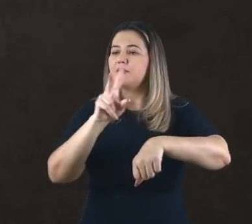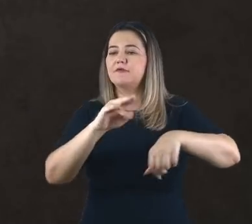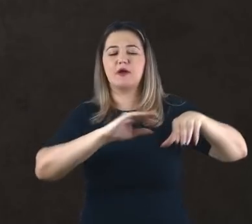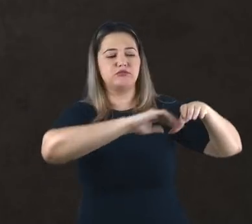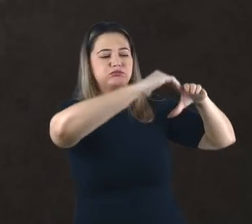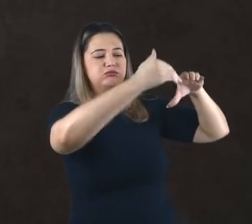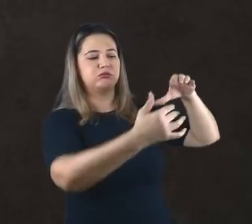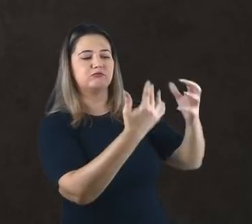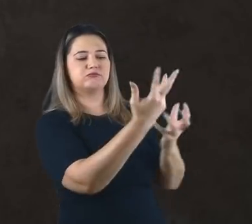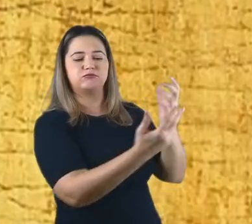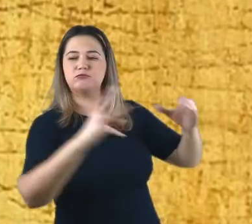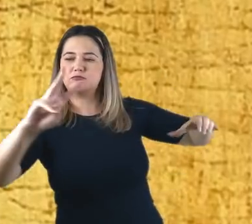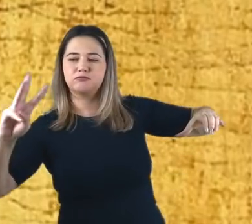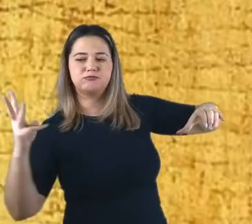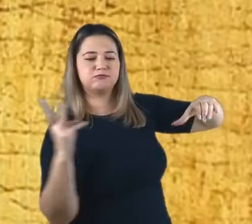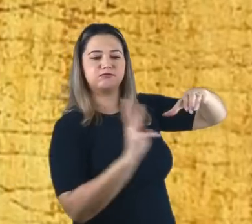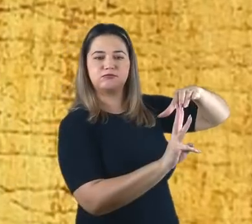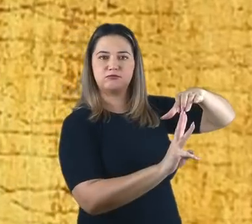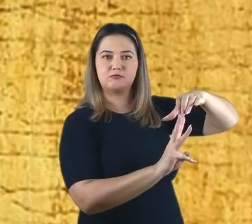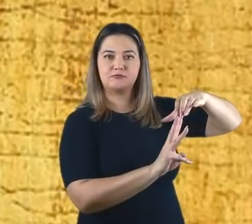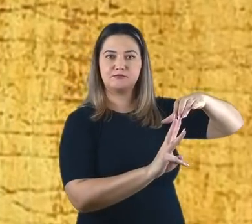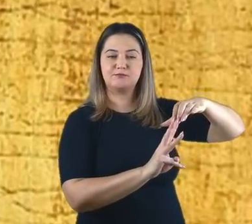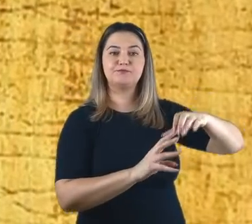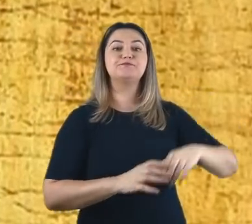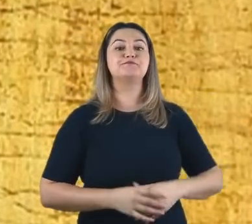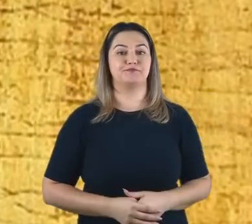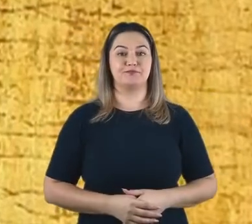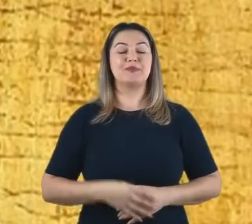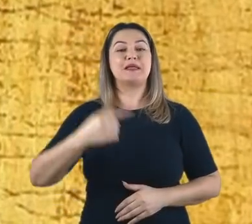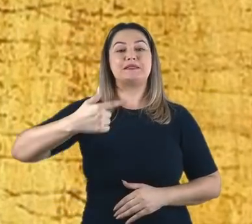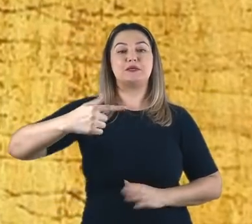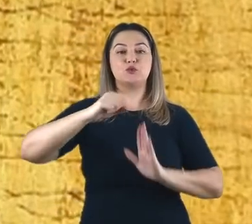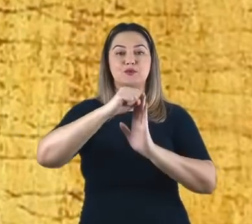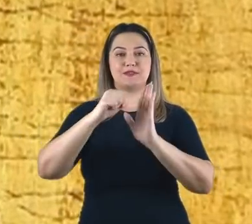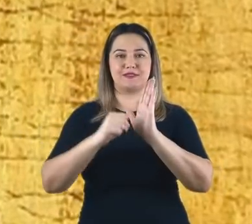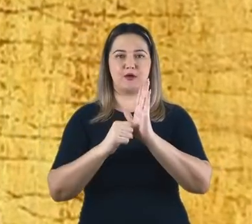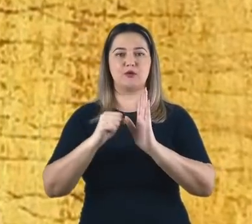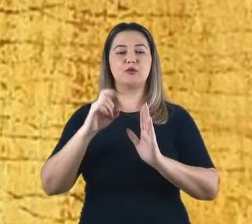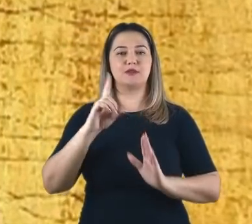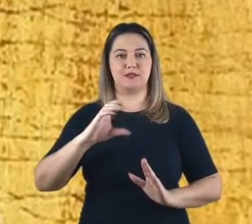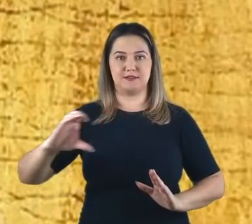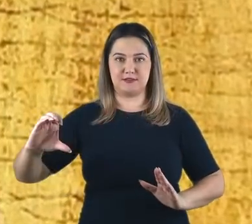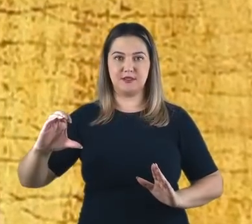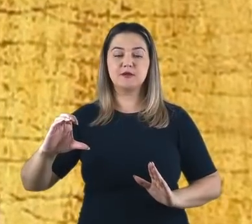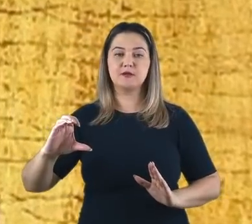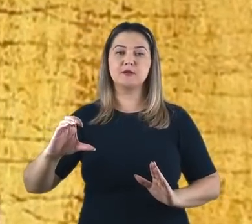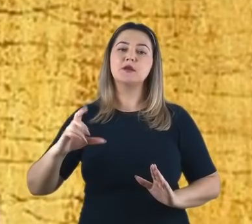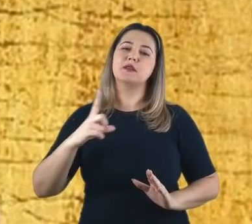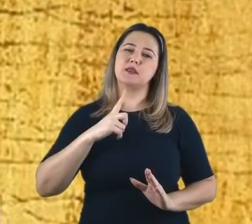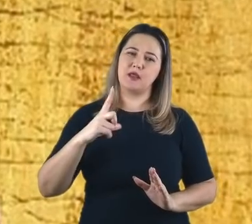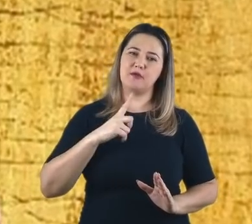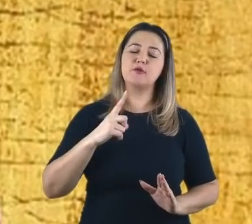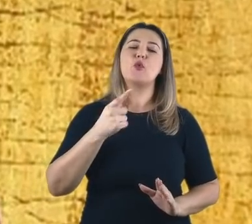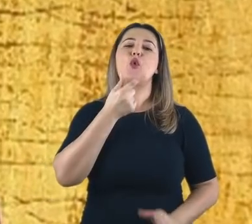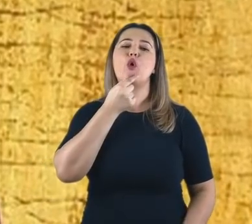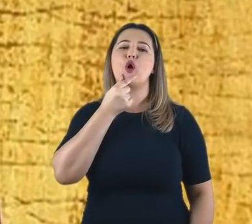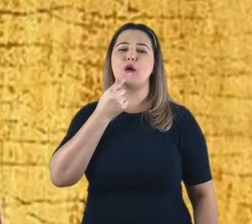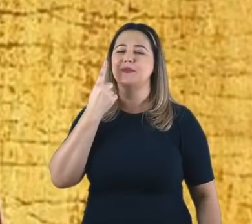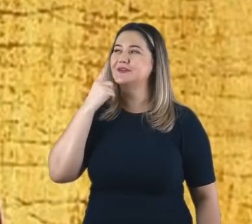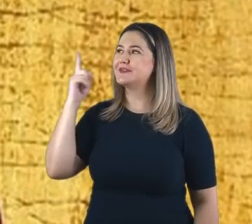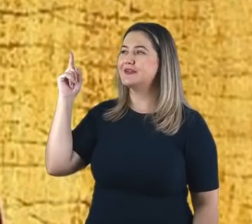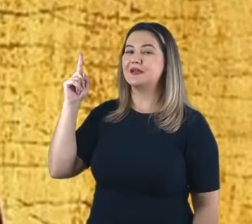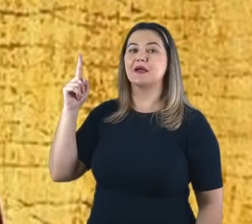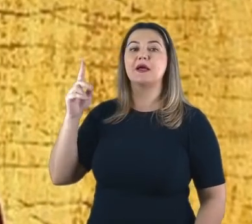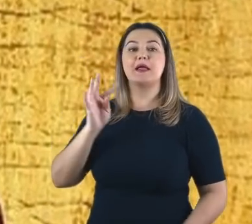Daniel 3, verso 6. No segundo século de nossa era, portanto, poucos anos depois do período apostólico, houve um teólogo cristão